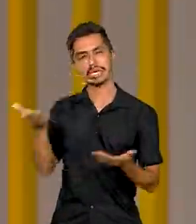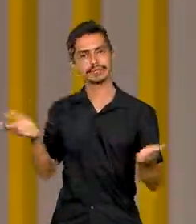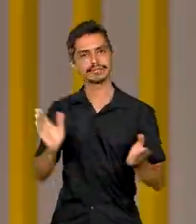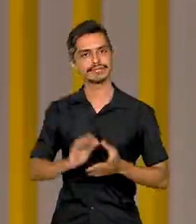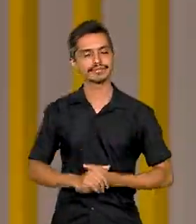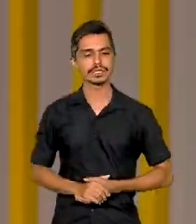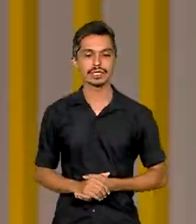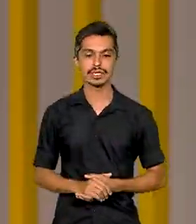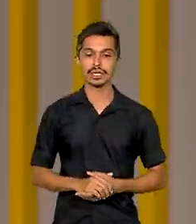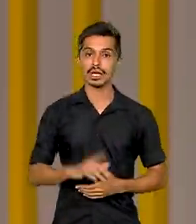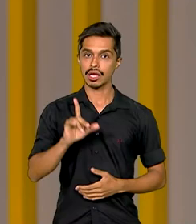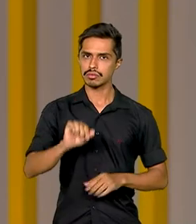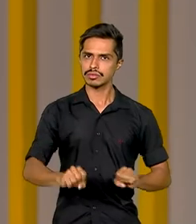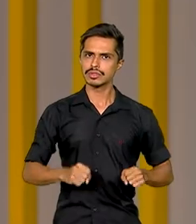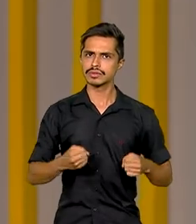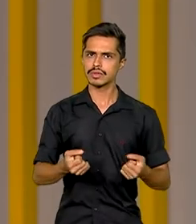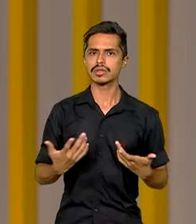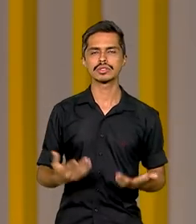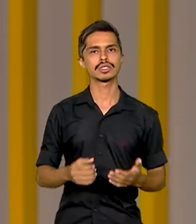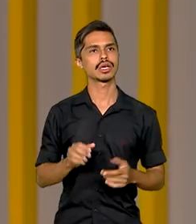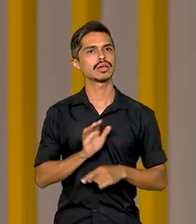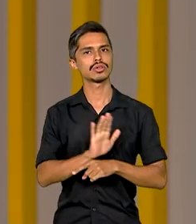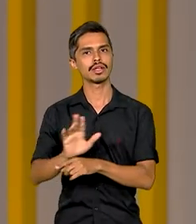É uma iniciativa que vai beneficiar muita gente no país, né?